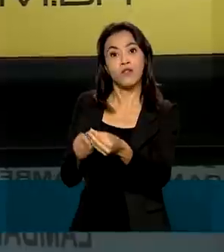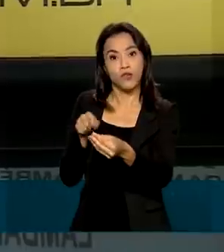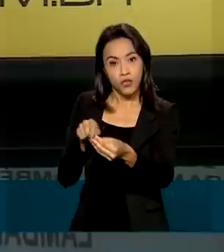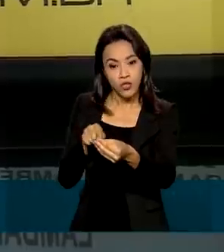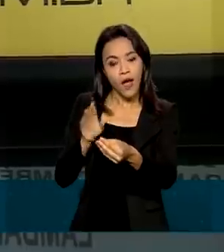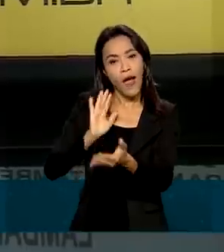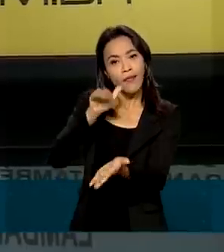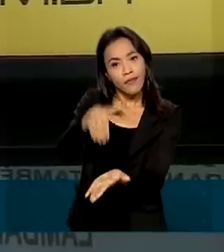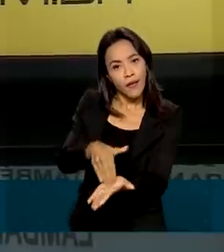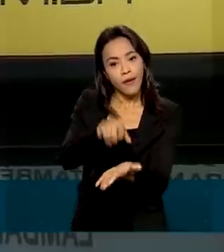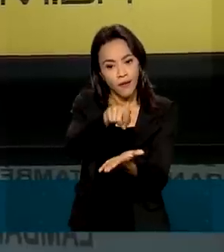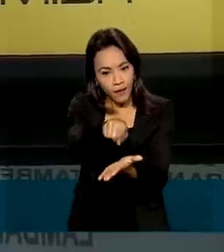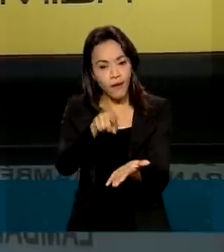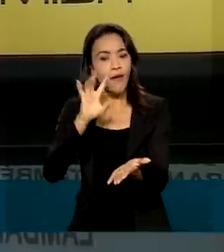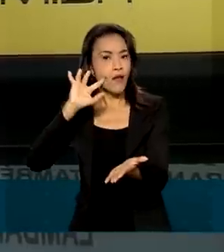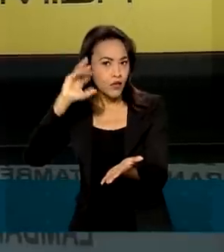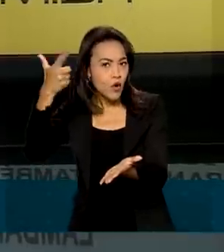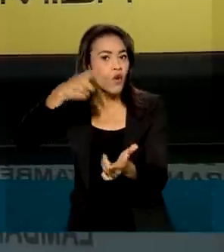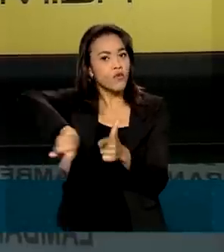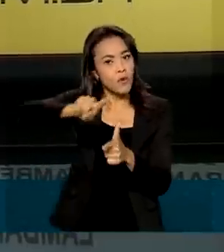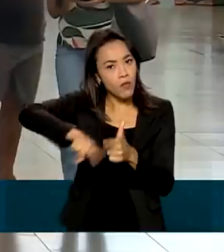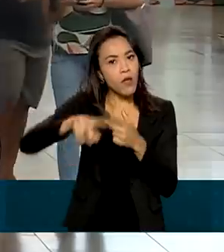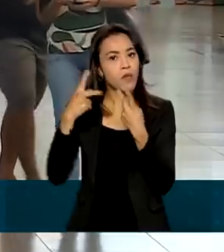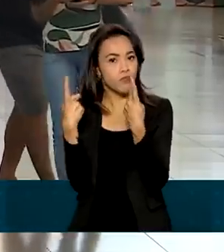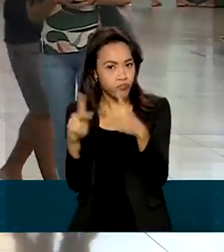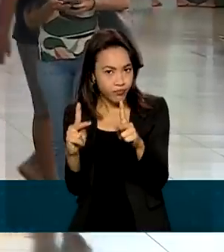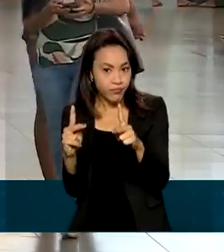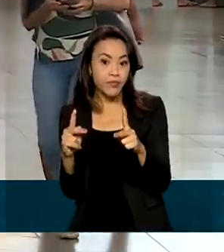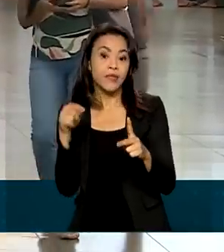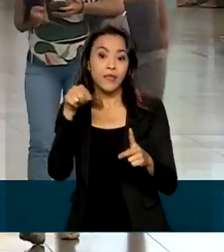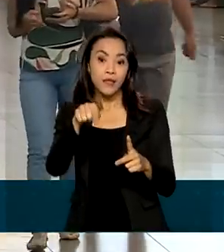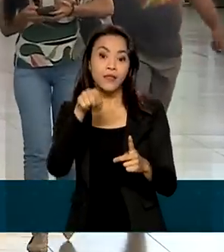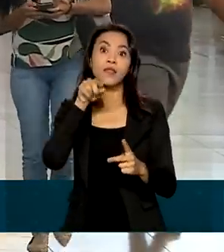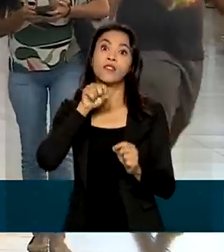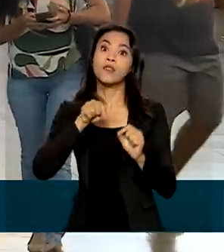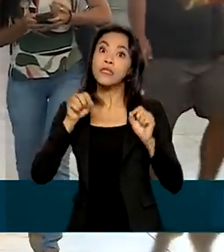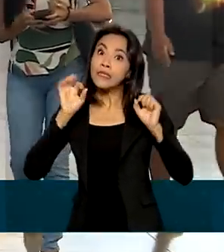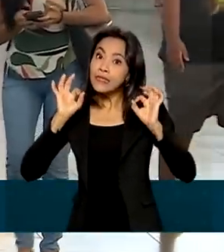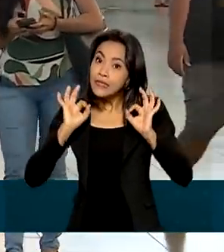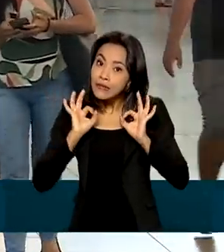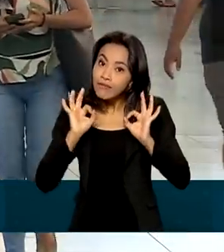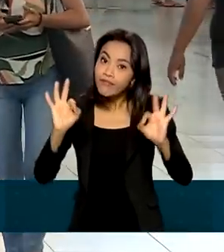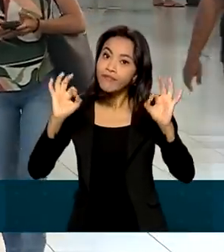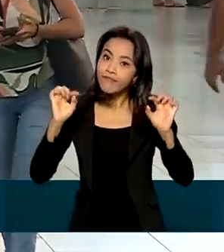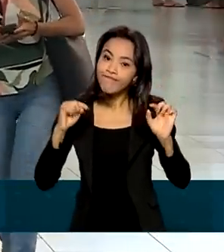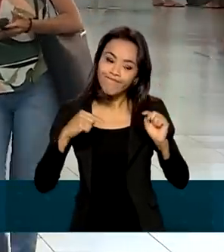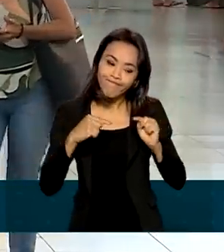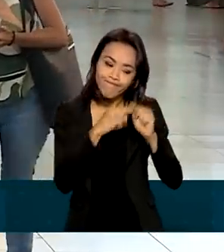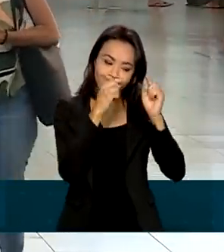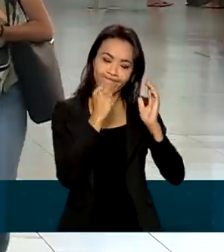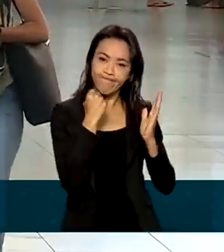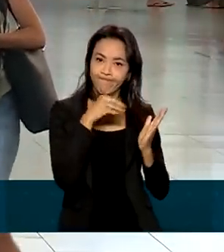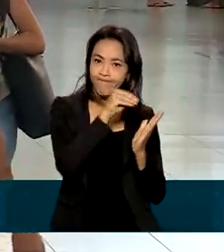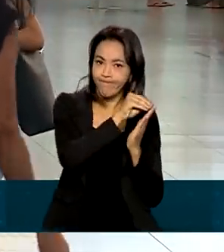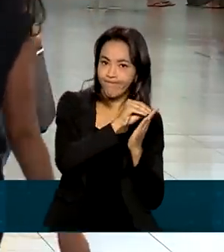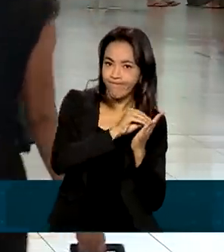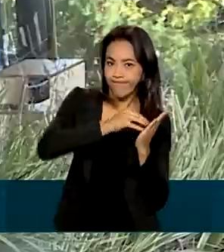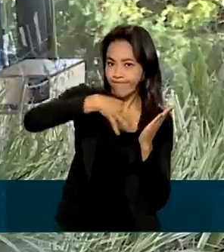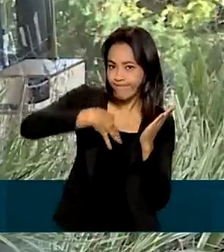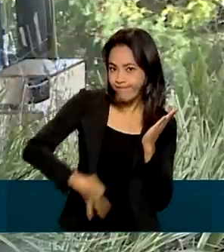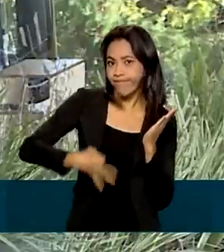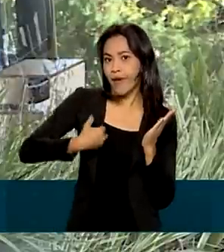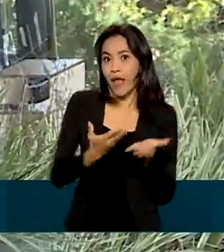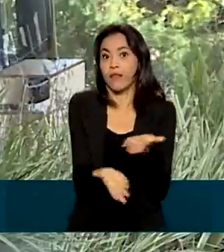até que as irregularidades sejam solucionadas e cadastrada a frota compatível para a prestação de serviço aos usuários.